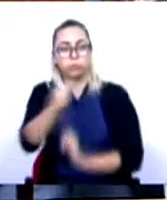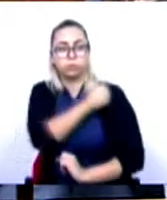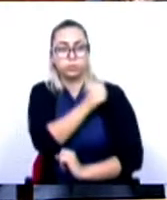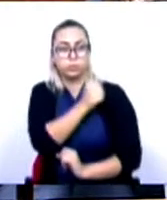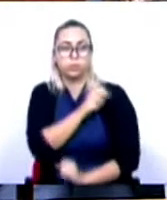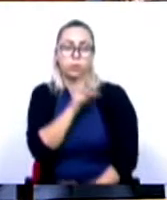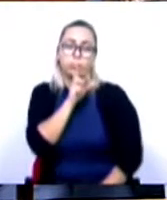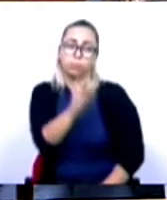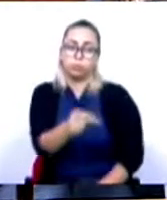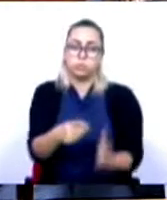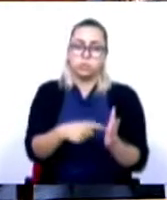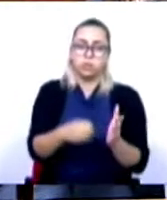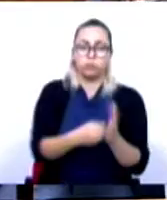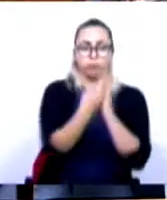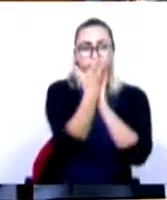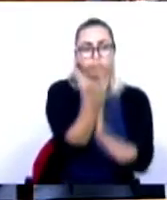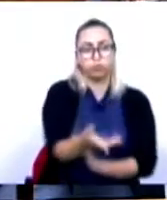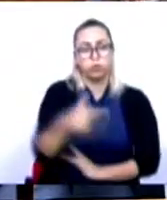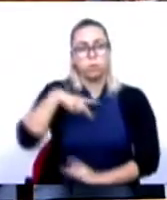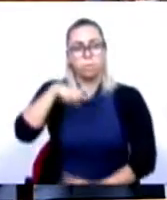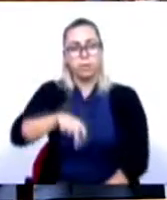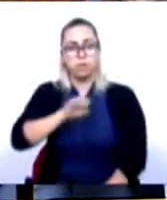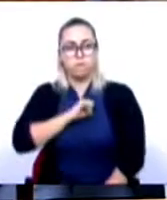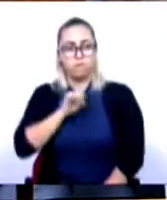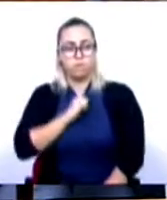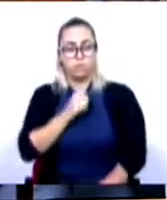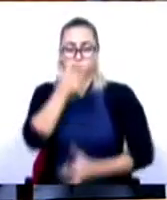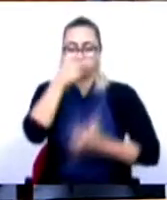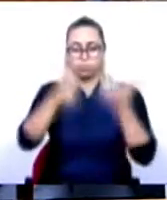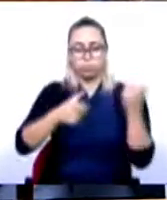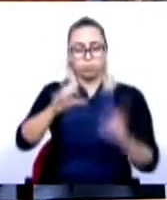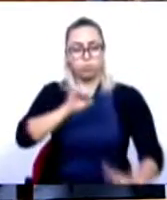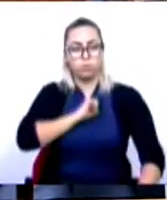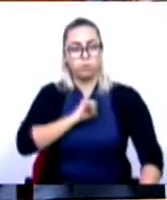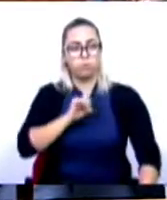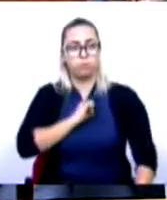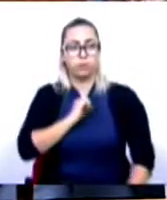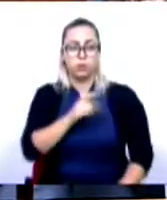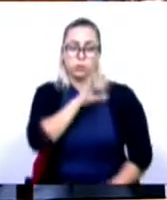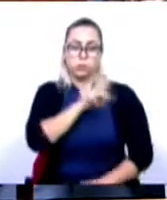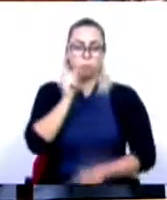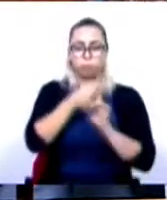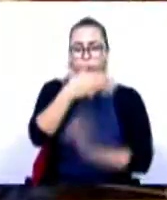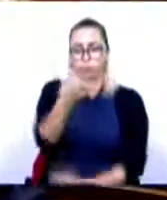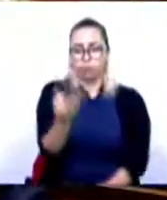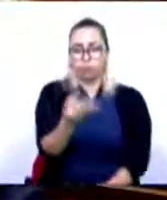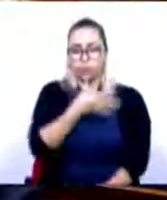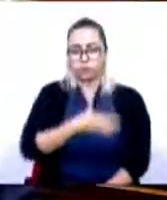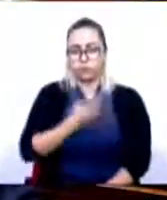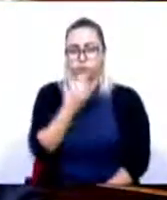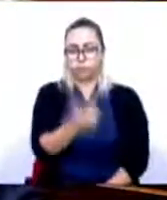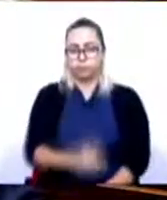respondendo a muitas necessidades do nosso país e do nosso povo, que o Sr. Deputado aqui referiu. Muito obrigado.